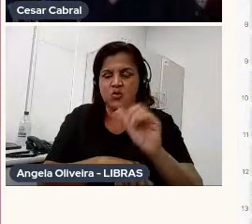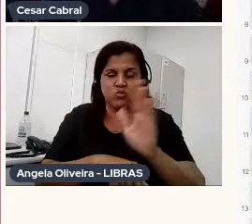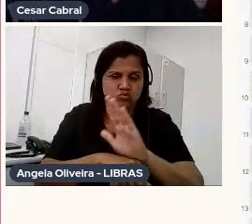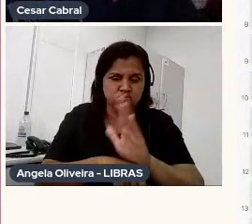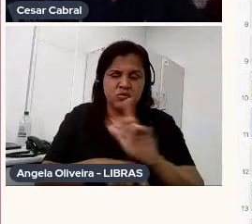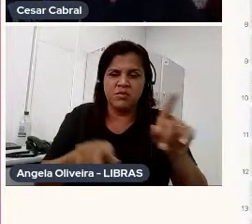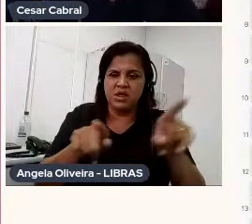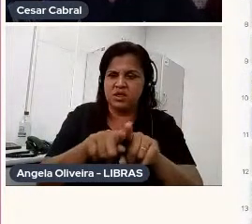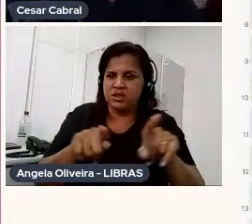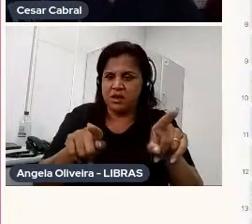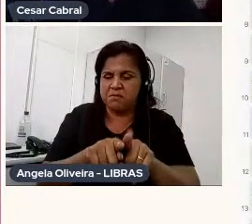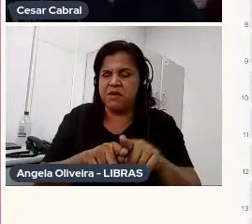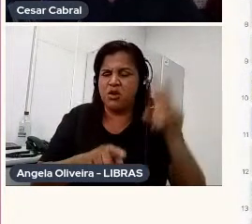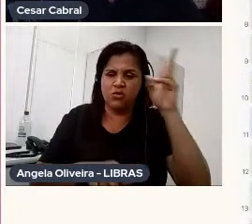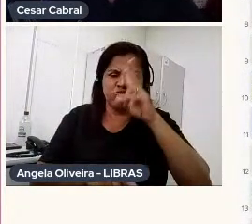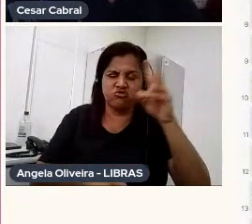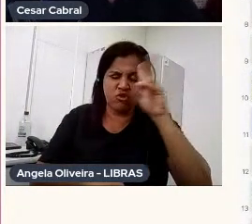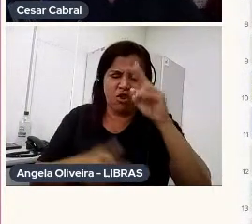abriu um edital,